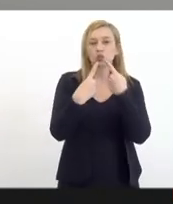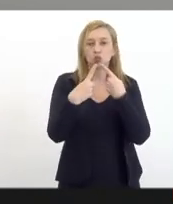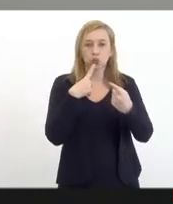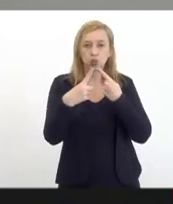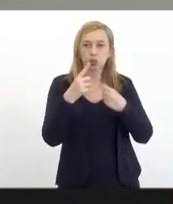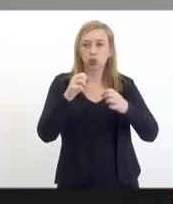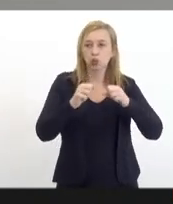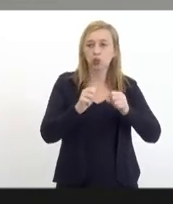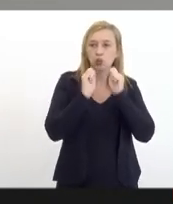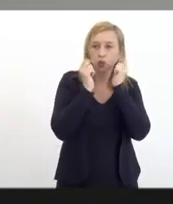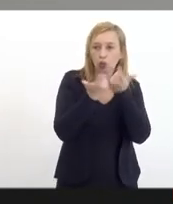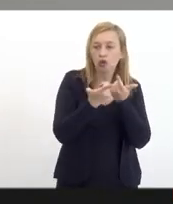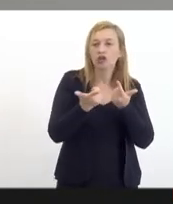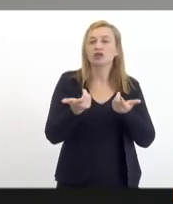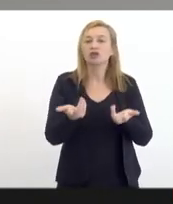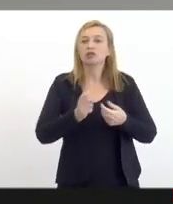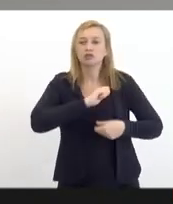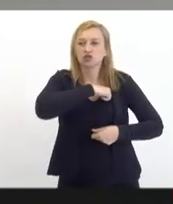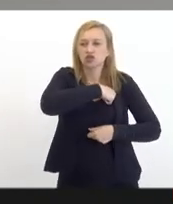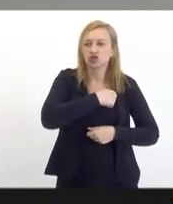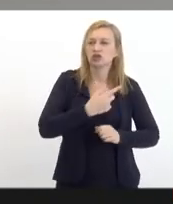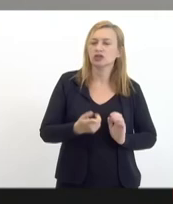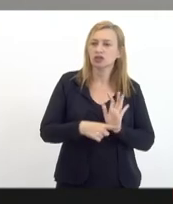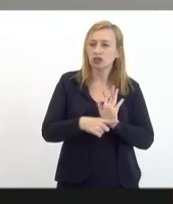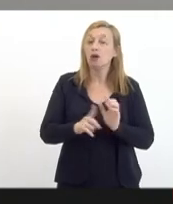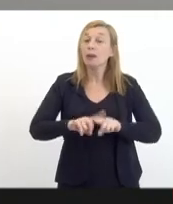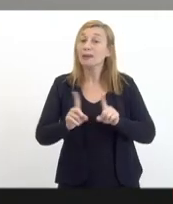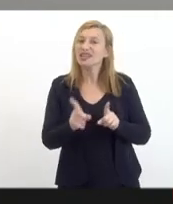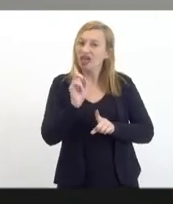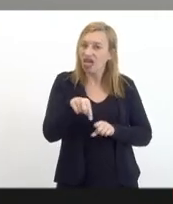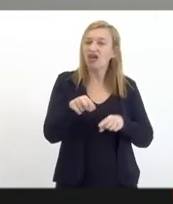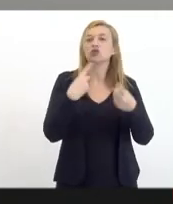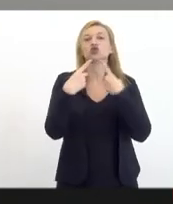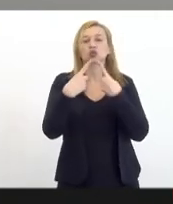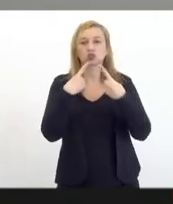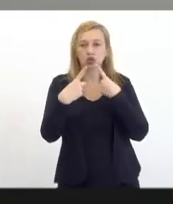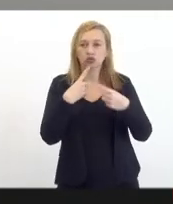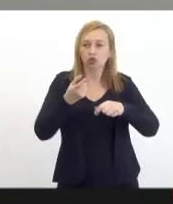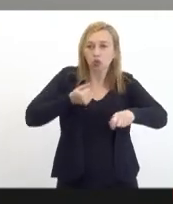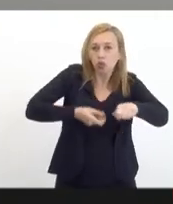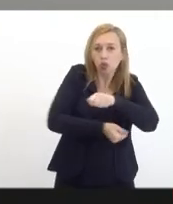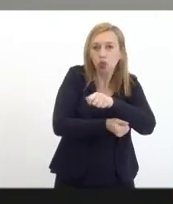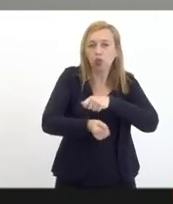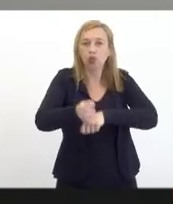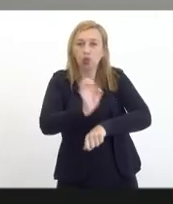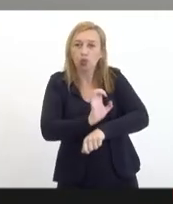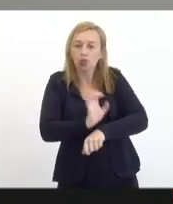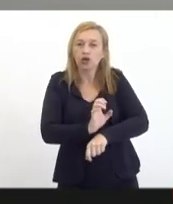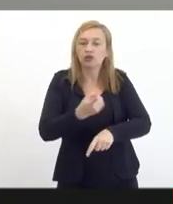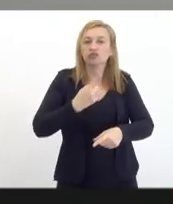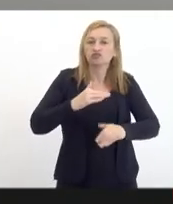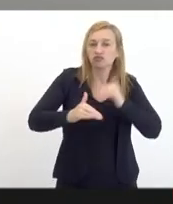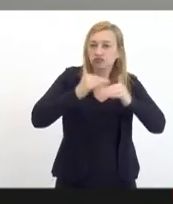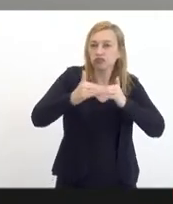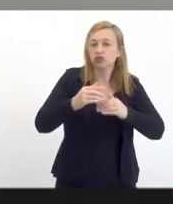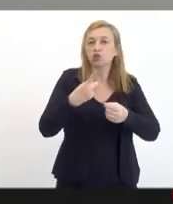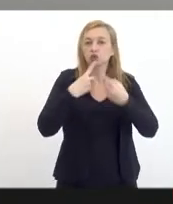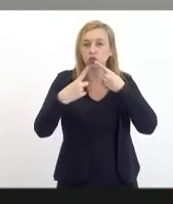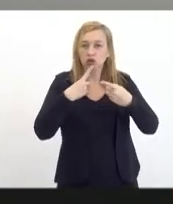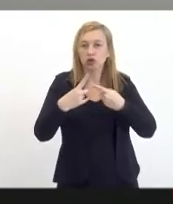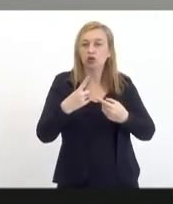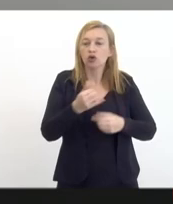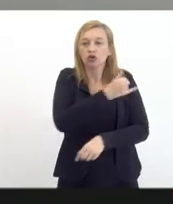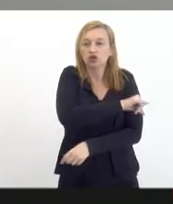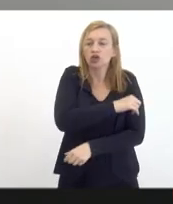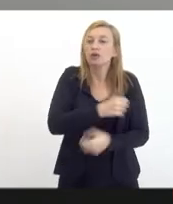Legislativa sobre a questão do regime de recuperação fiscal mas esse é o debate esse do fundo soberano é o debate desenvolvimentista o Rio de Janeiro